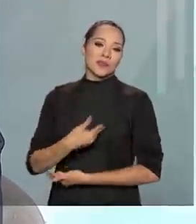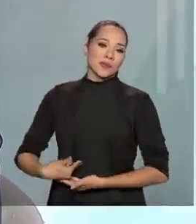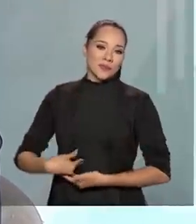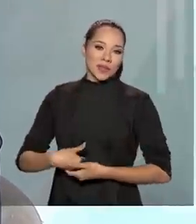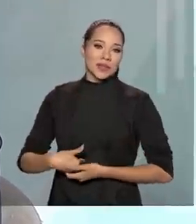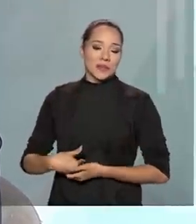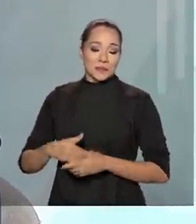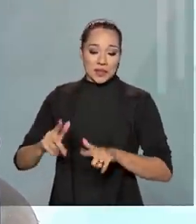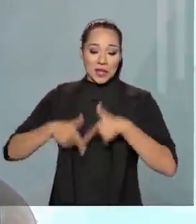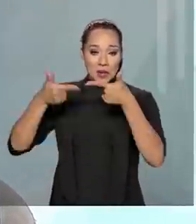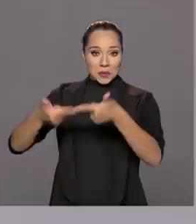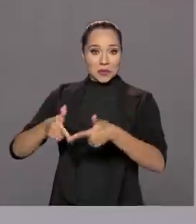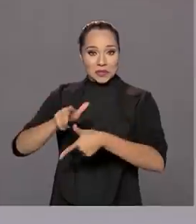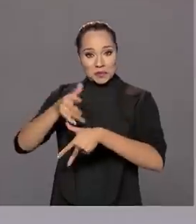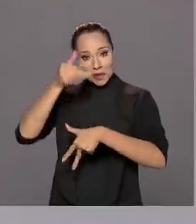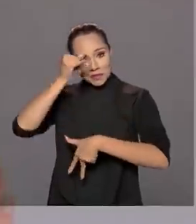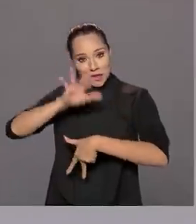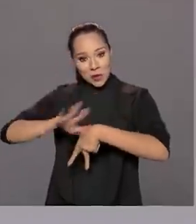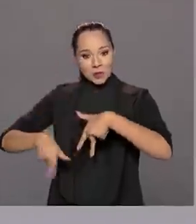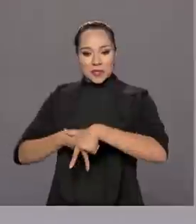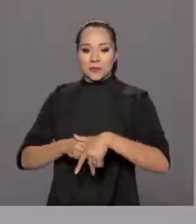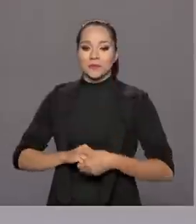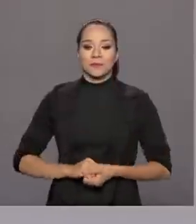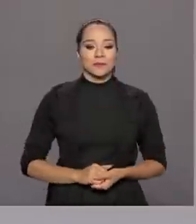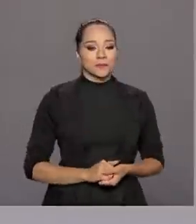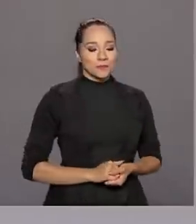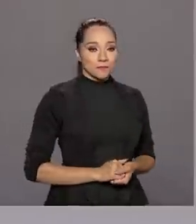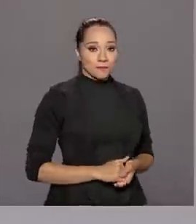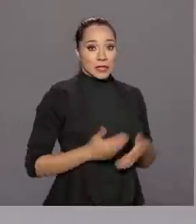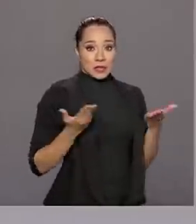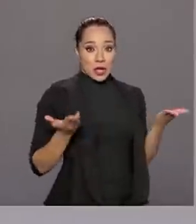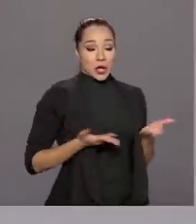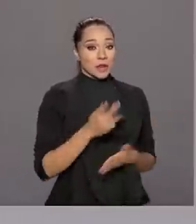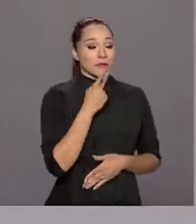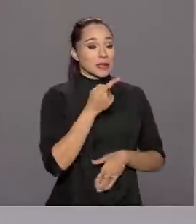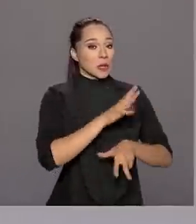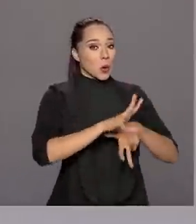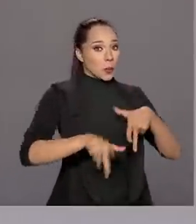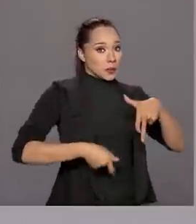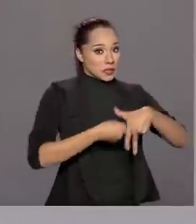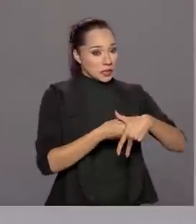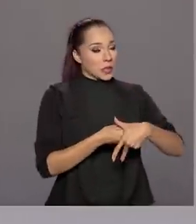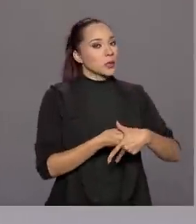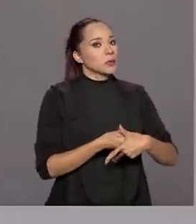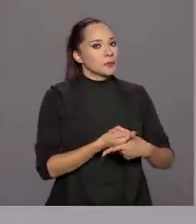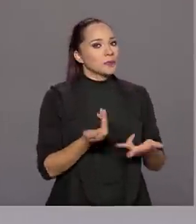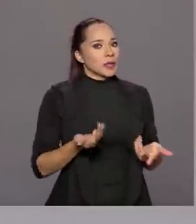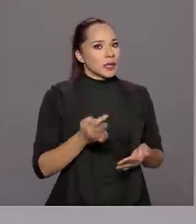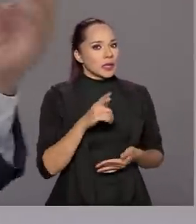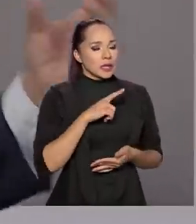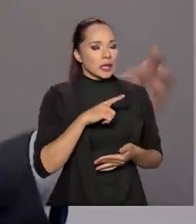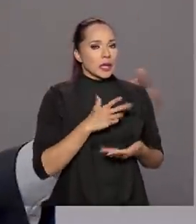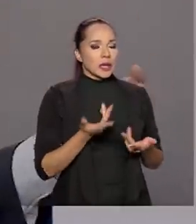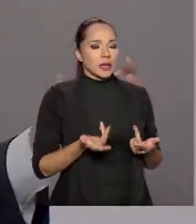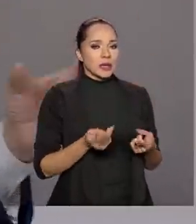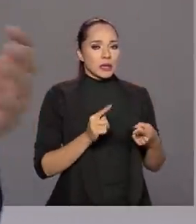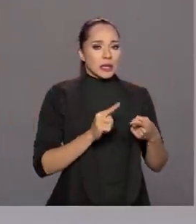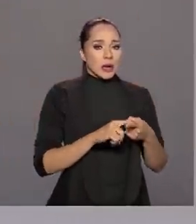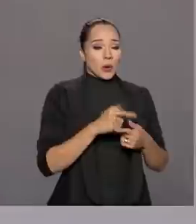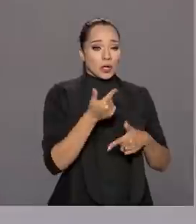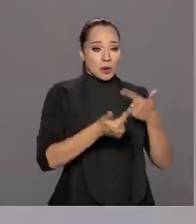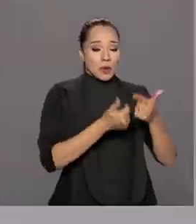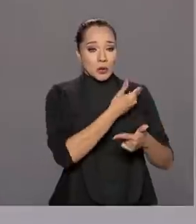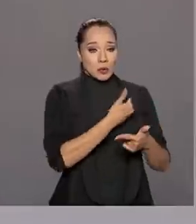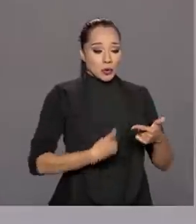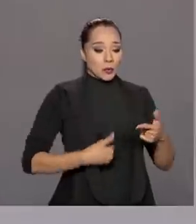na luta contra a corrupção. Agora, a gente está falando da corrupção, desse fenômeno complexo que envolve o serviço